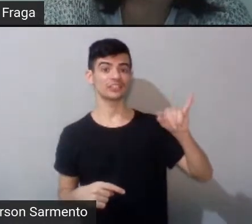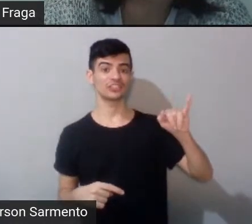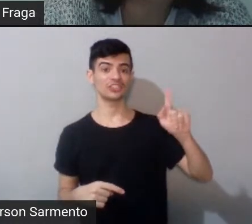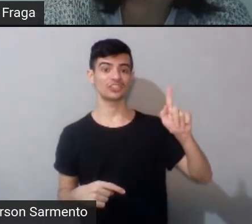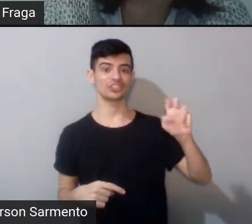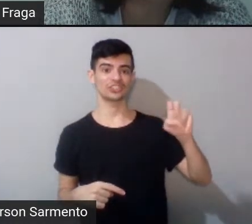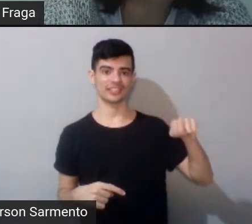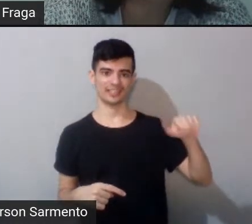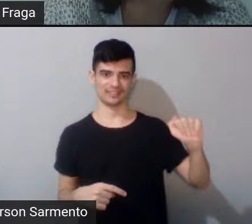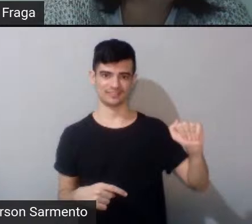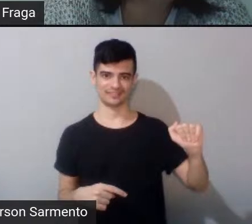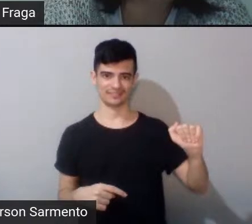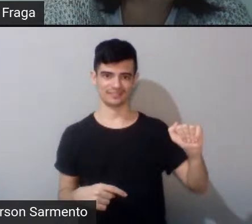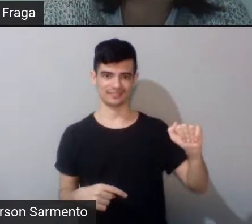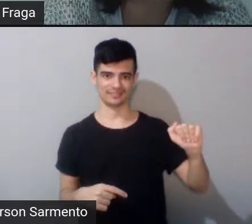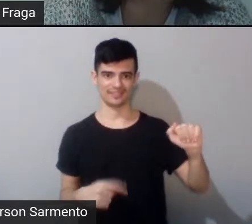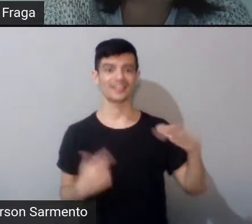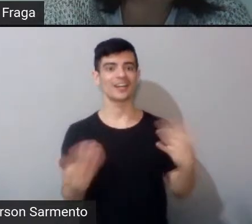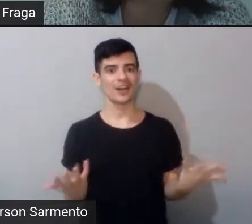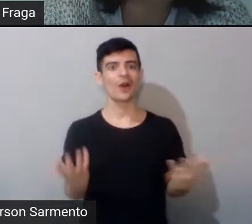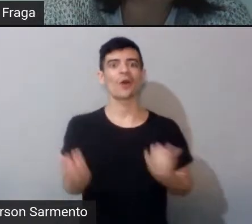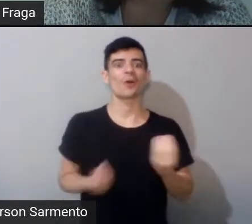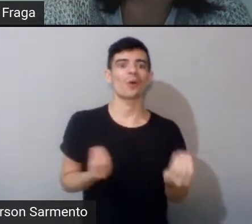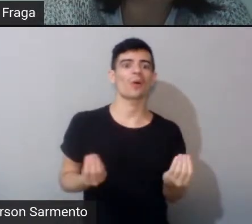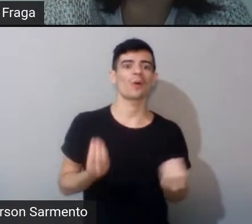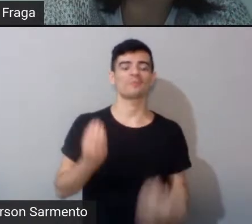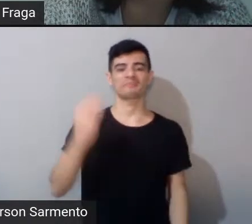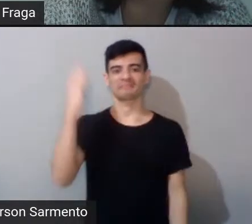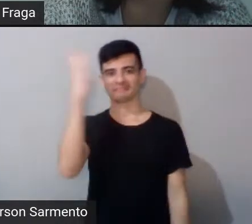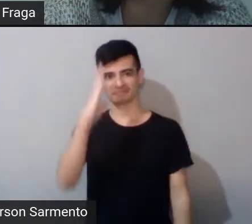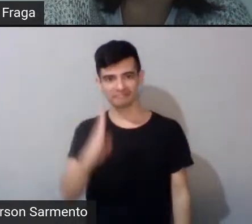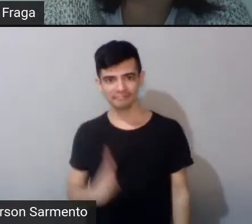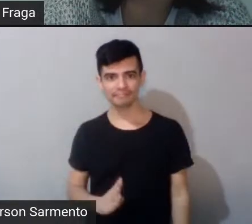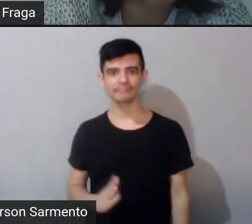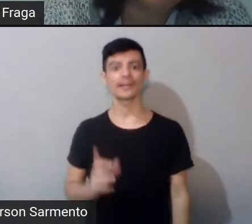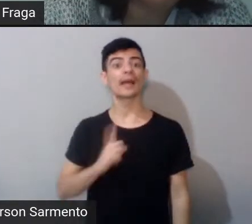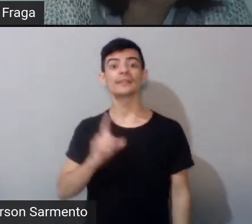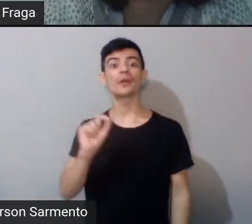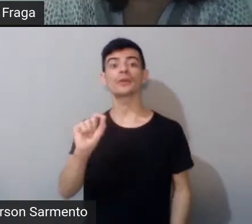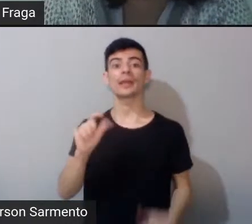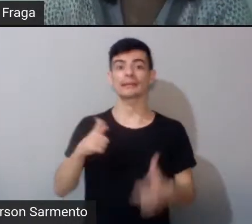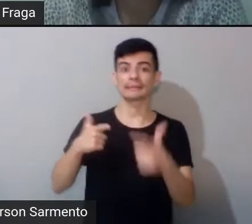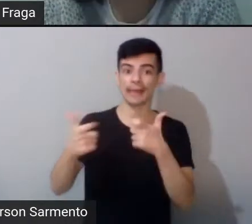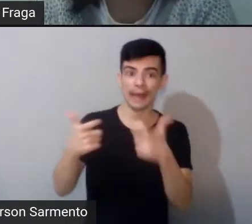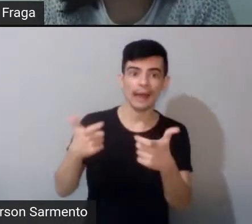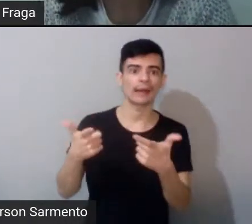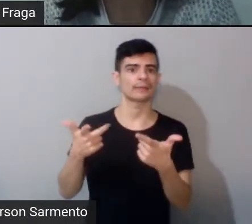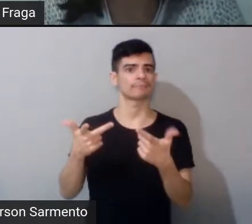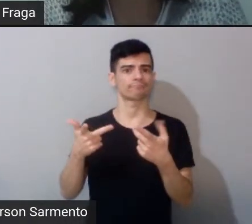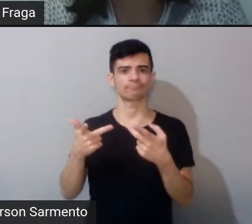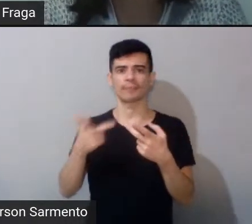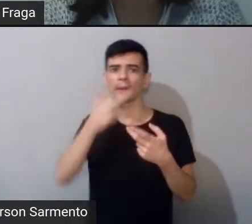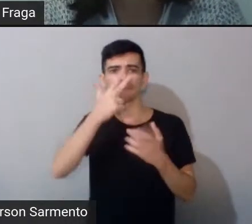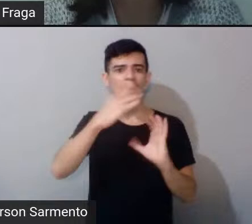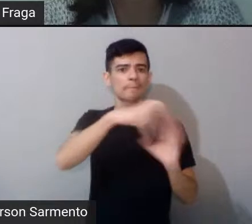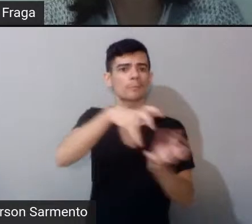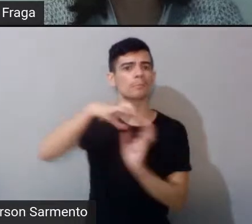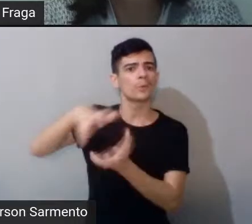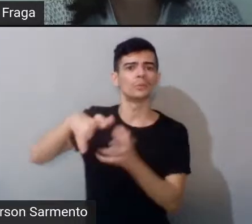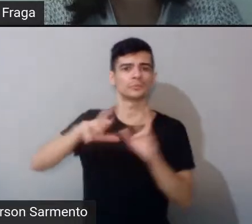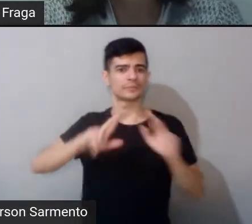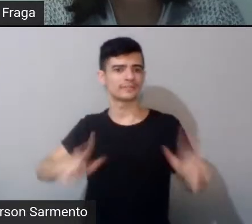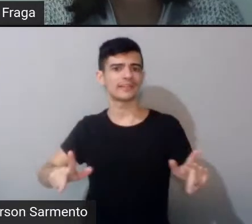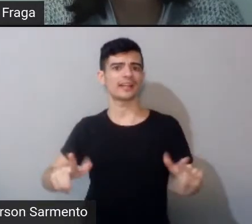justificava essa guerra constante aos povos indígenas, essa guerra dos mundos, como sendo o